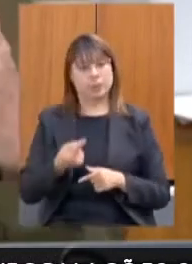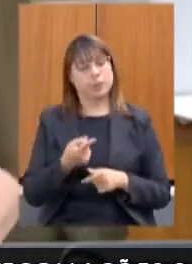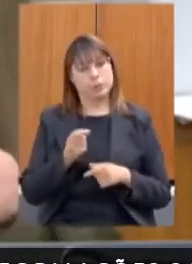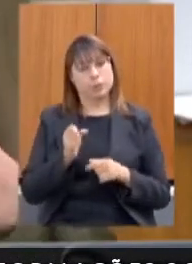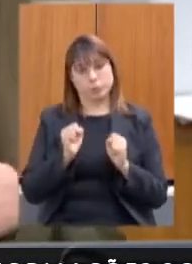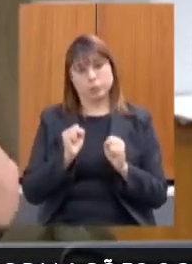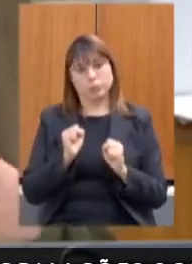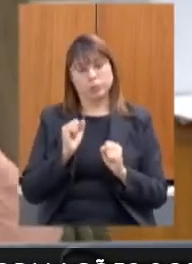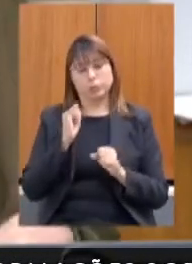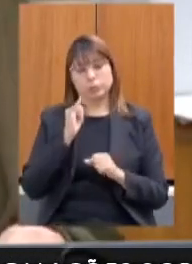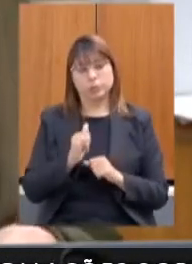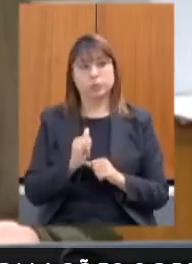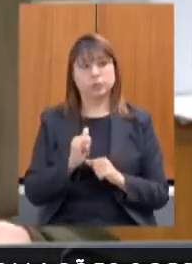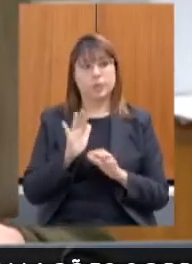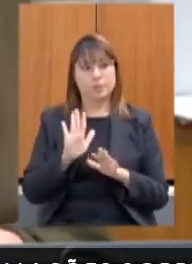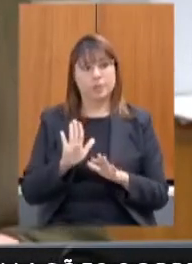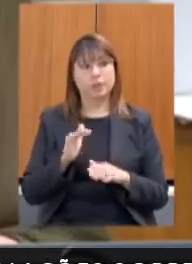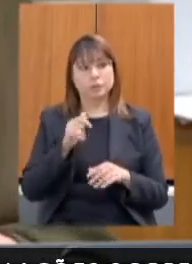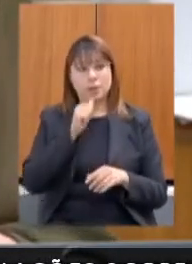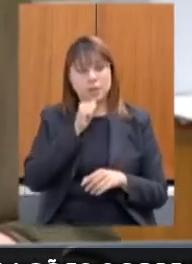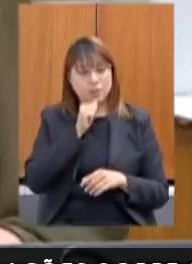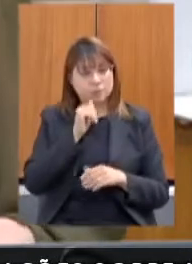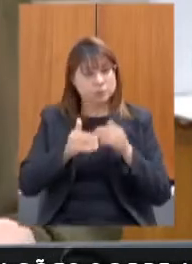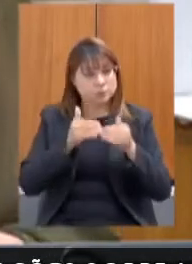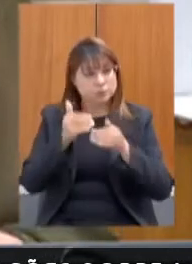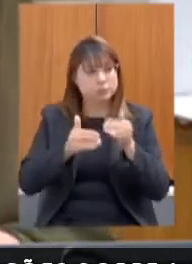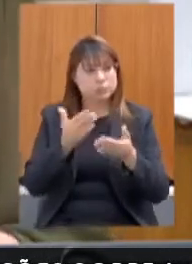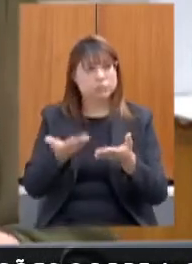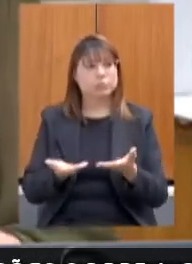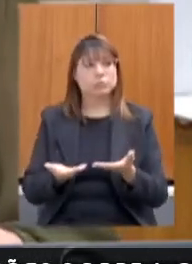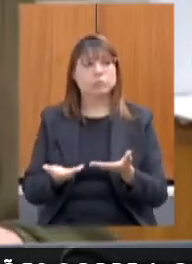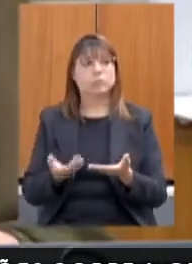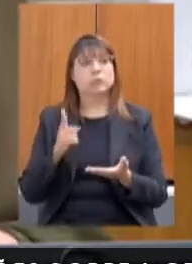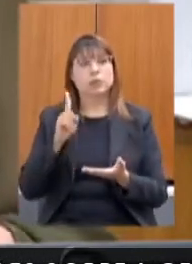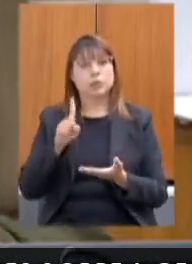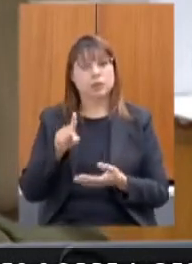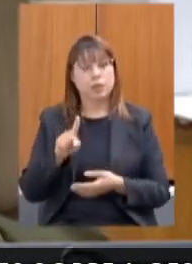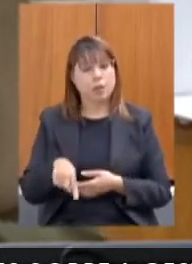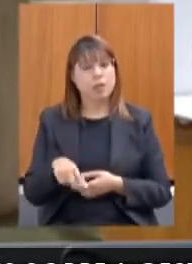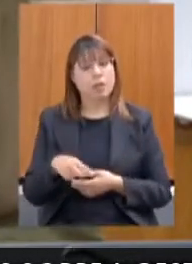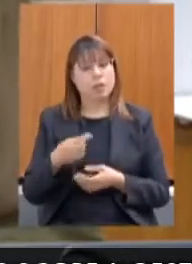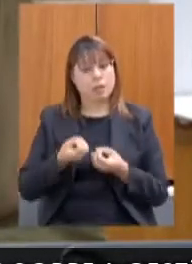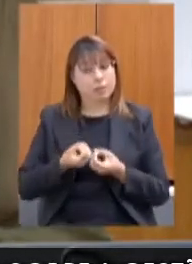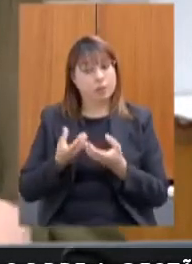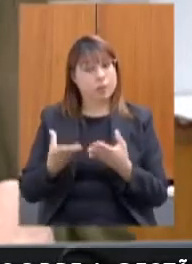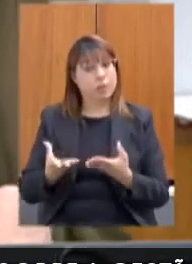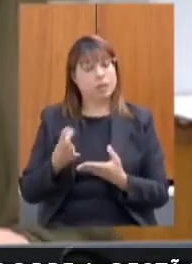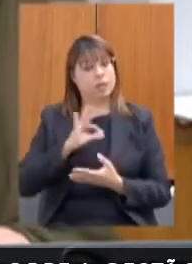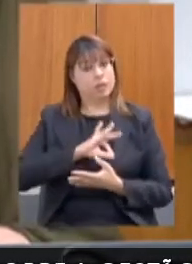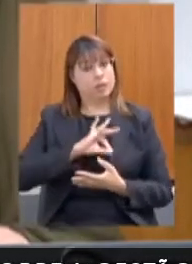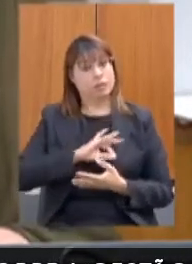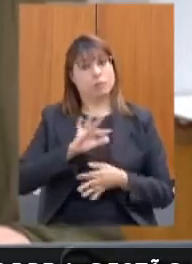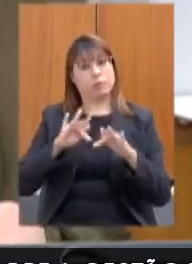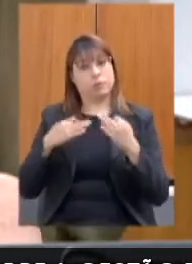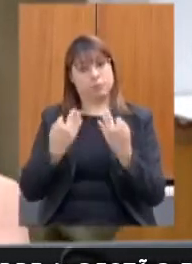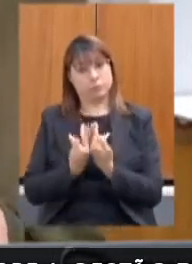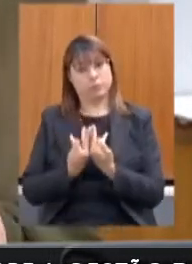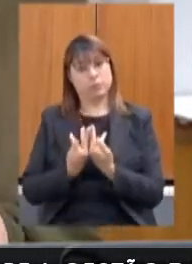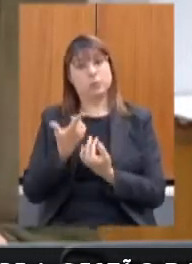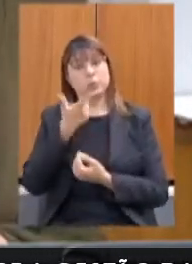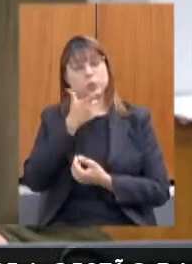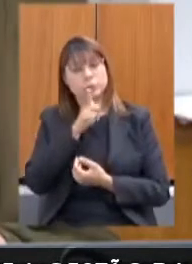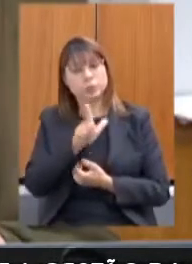trazer, porque elas ainda estão sendo desenvolvidas, de geração de renda para essas famílias. Que elas possam ter um